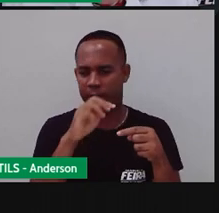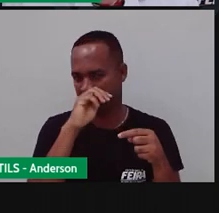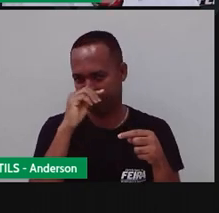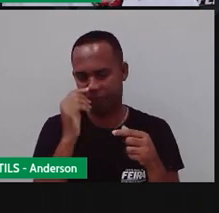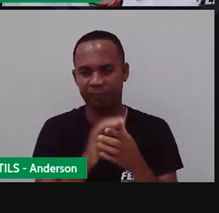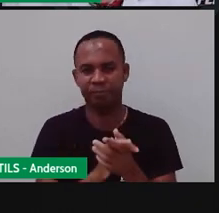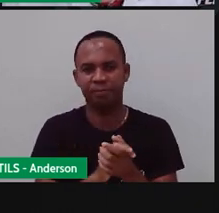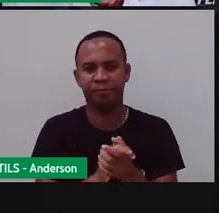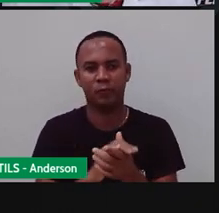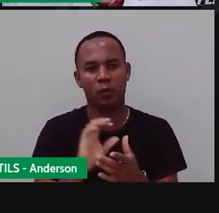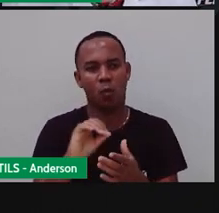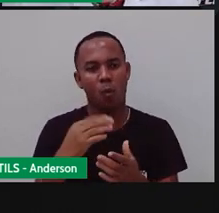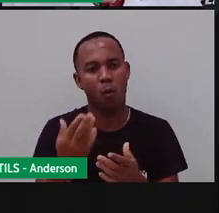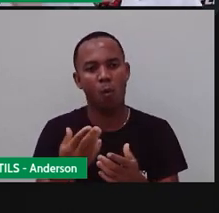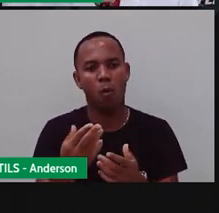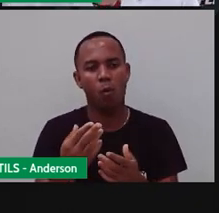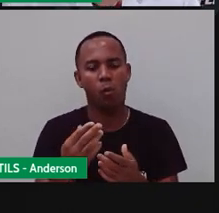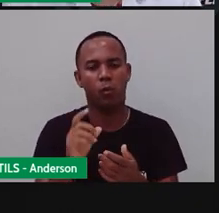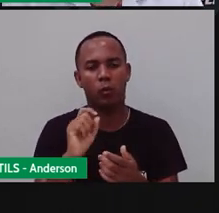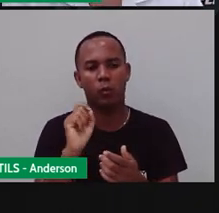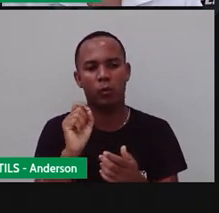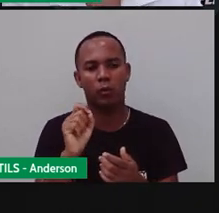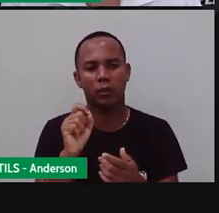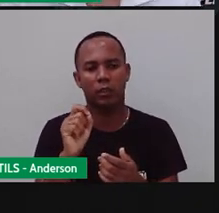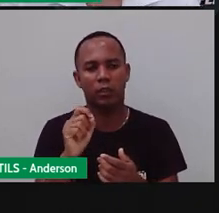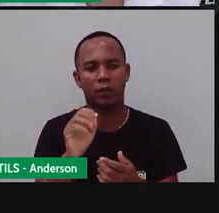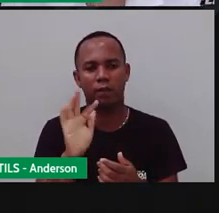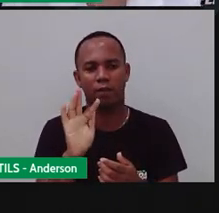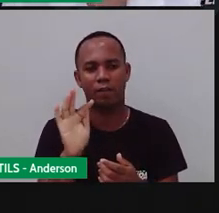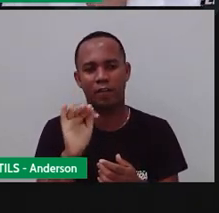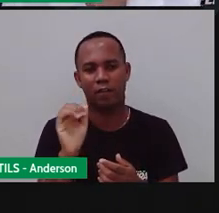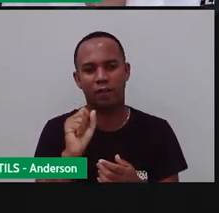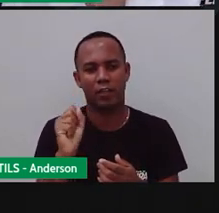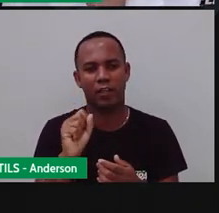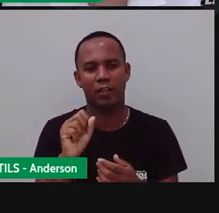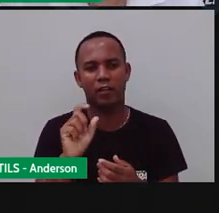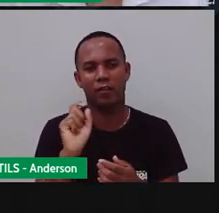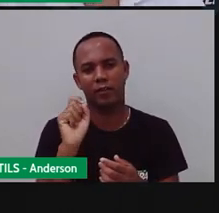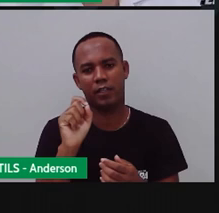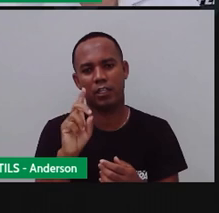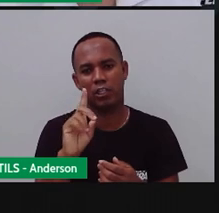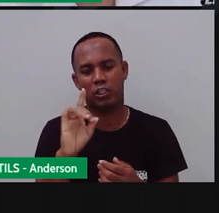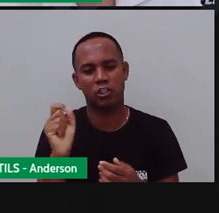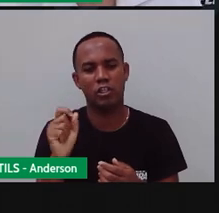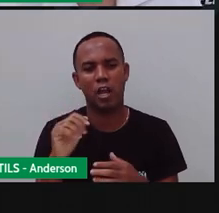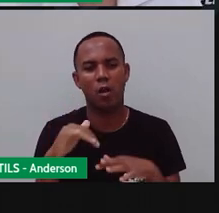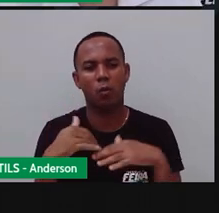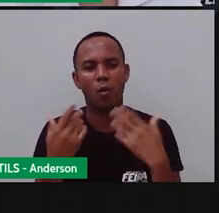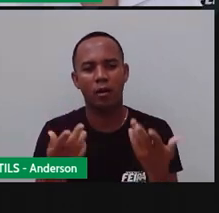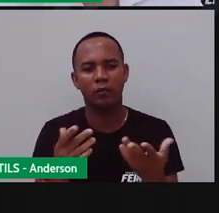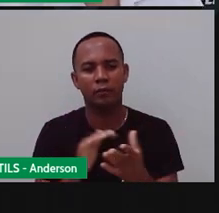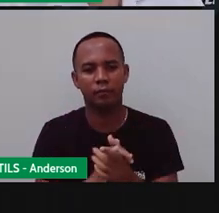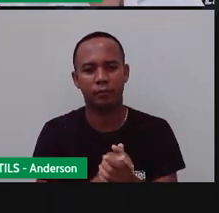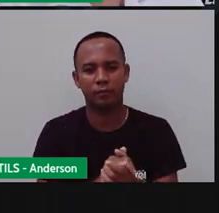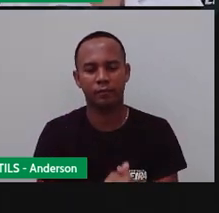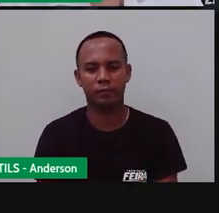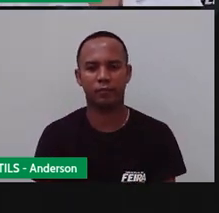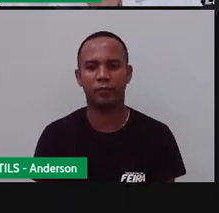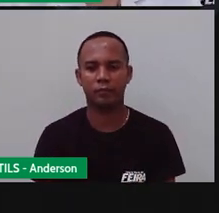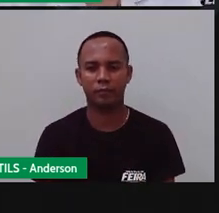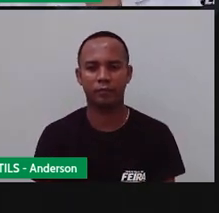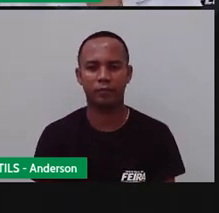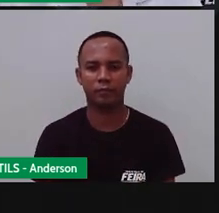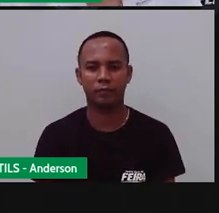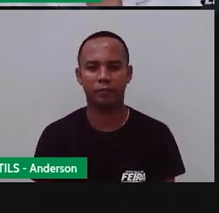Normalmente, ou 366, quando fevereiro tem 29 dias. Agora, né? Vamos